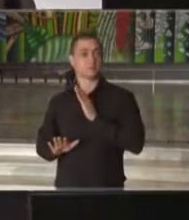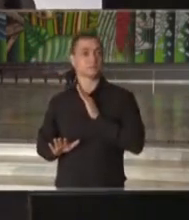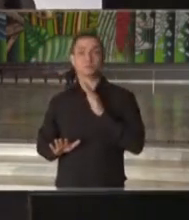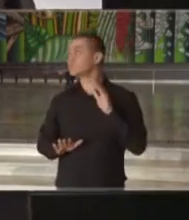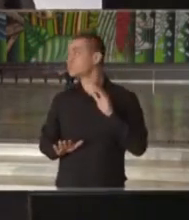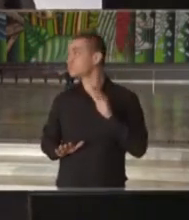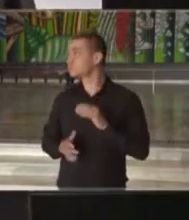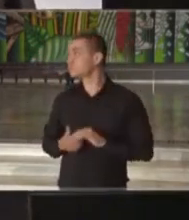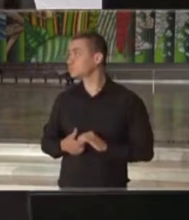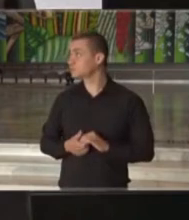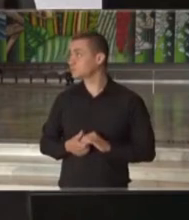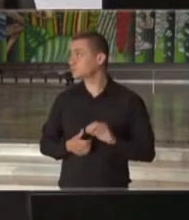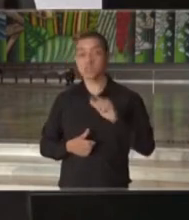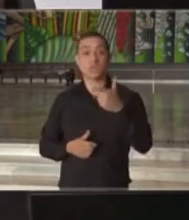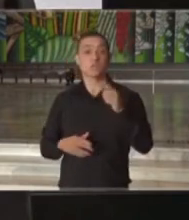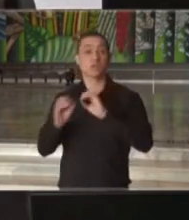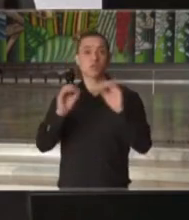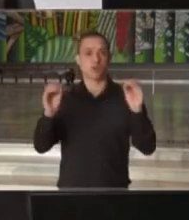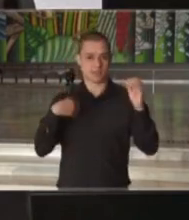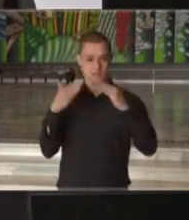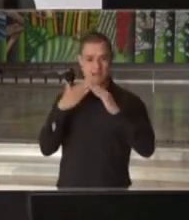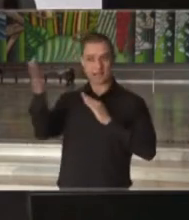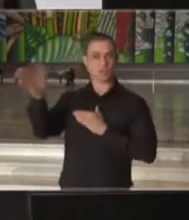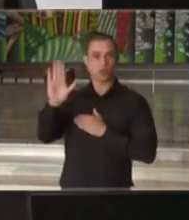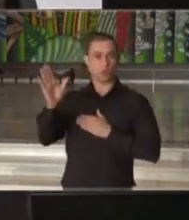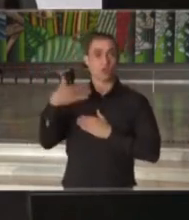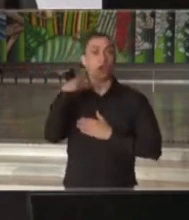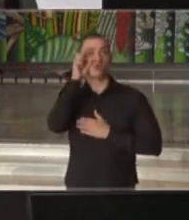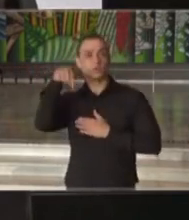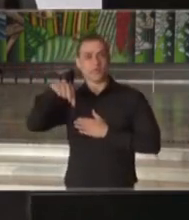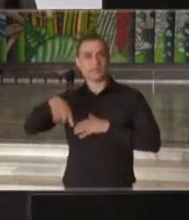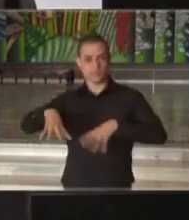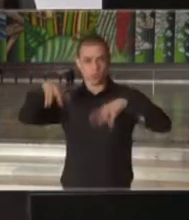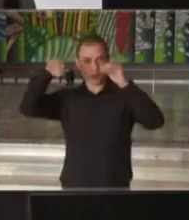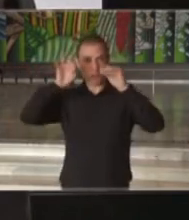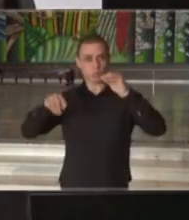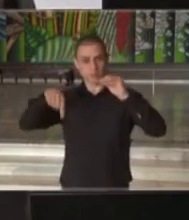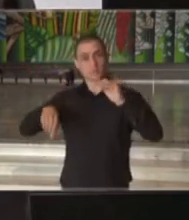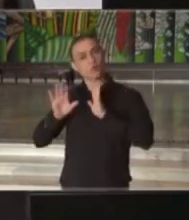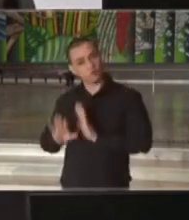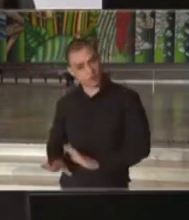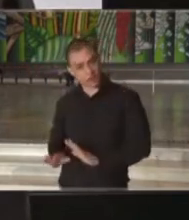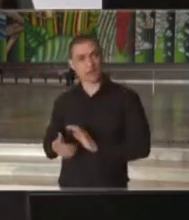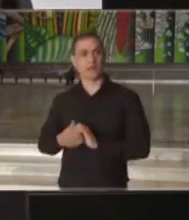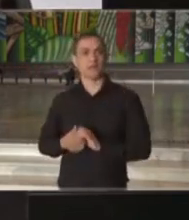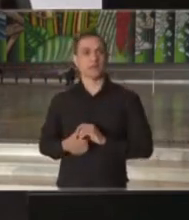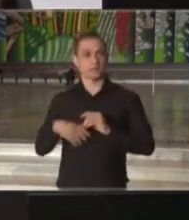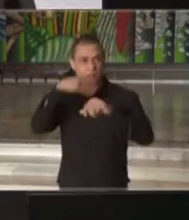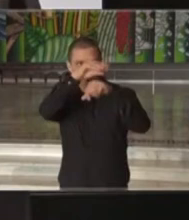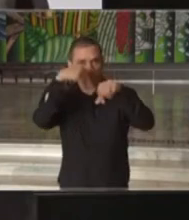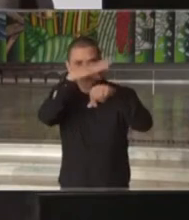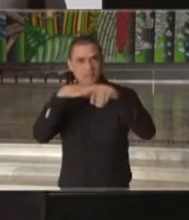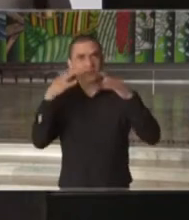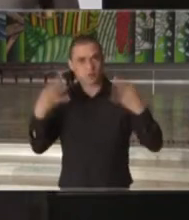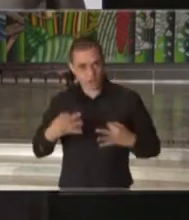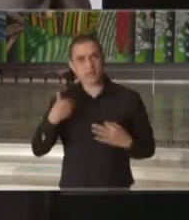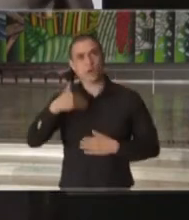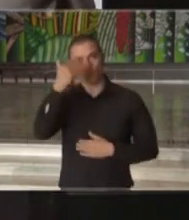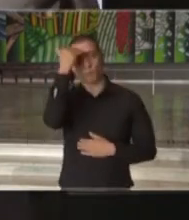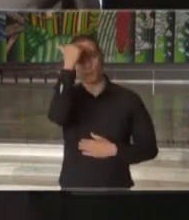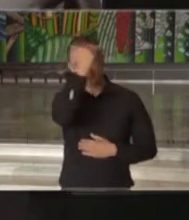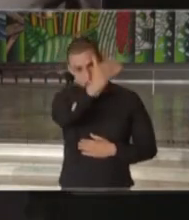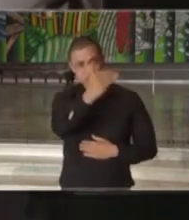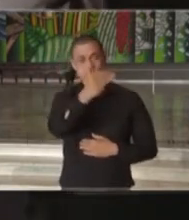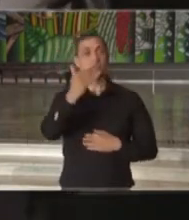não sequer fui à minha casa, dormi aqui no Palácio dos Bandeirantes, segui rigorosamente as orientações sanitárias de